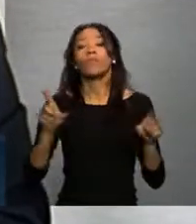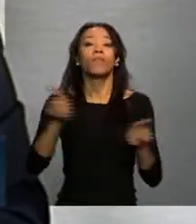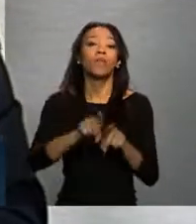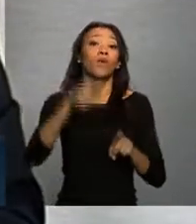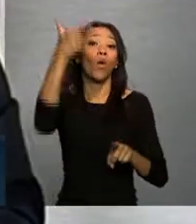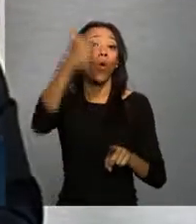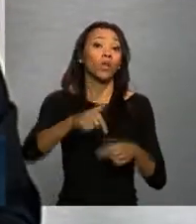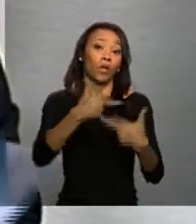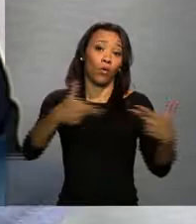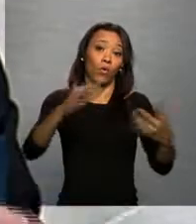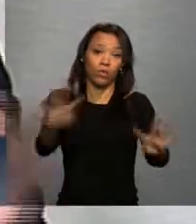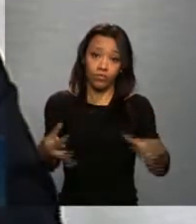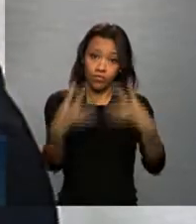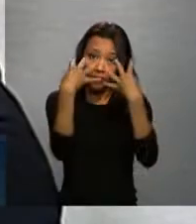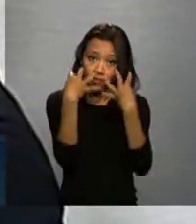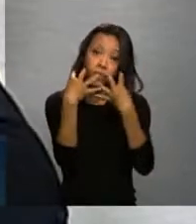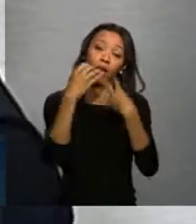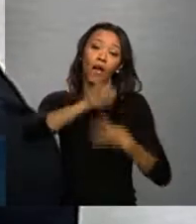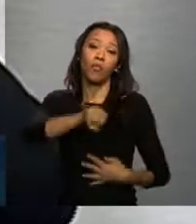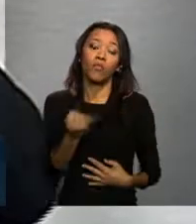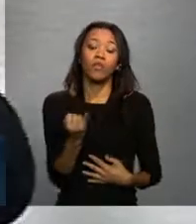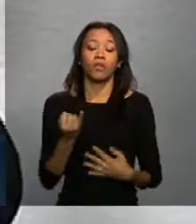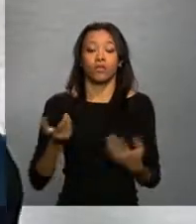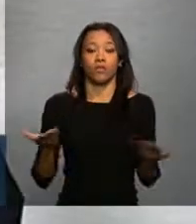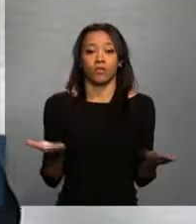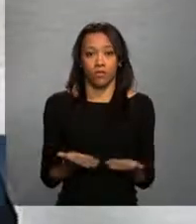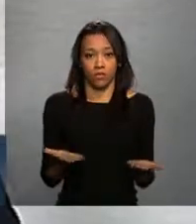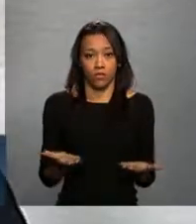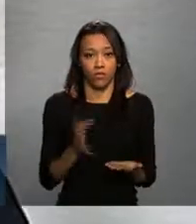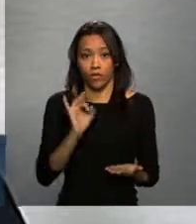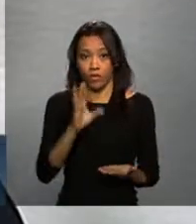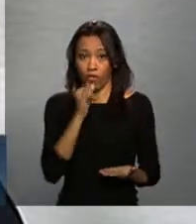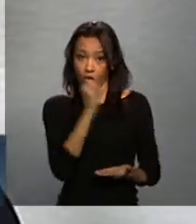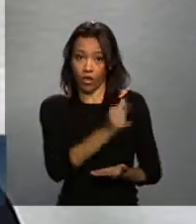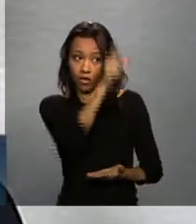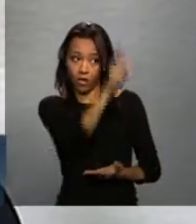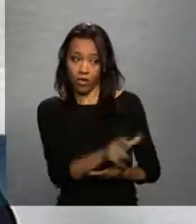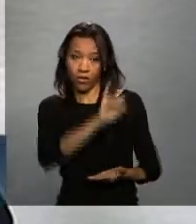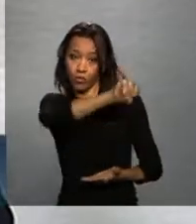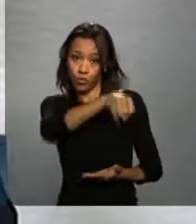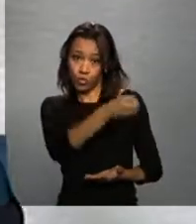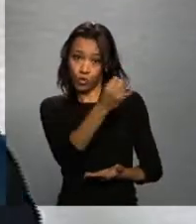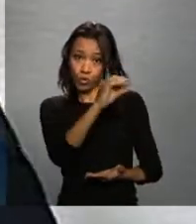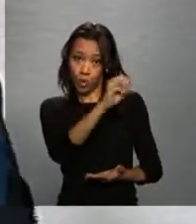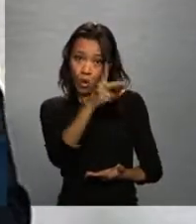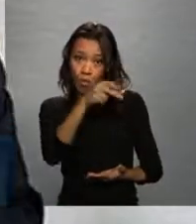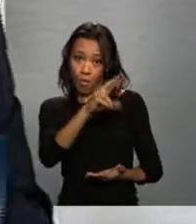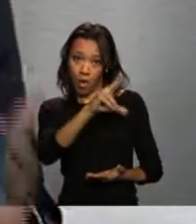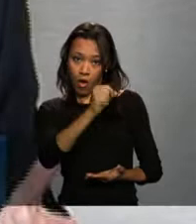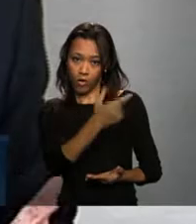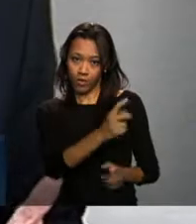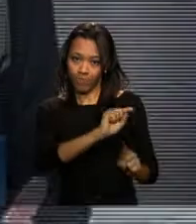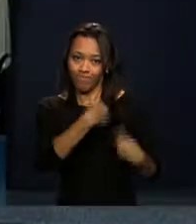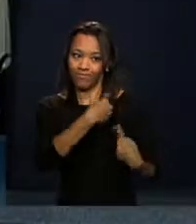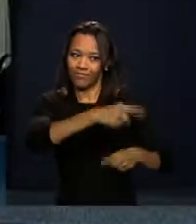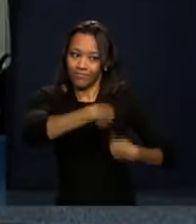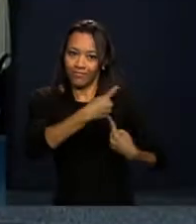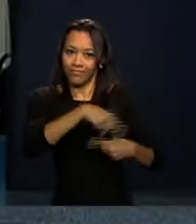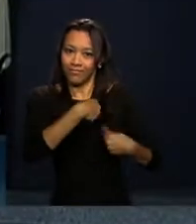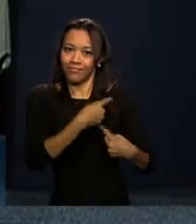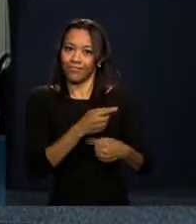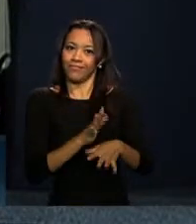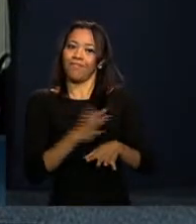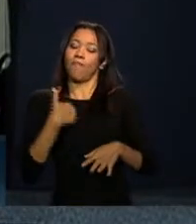atenção, aproveitar esse momento, não só, João Paulo, para atender a sua provocação, eu acho que já fiz isso, mas quero